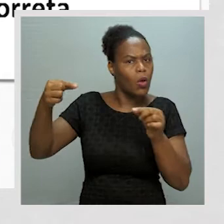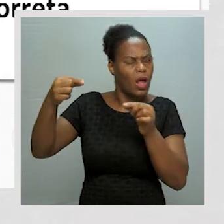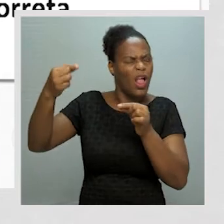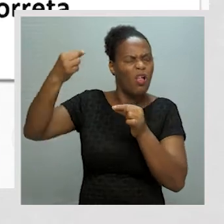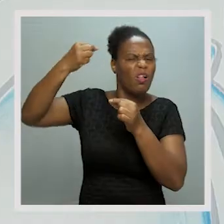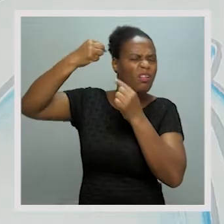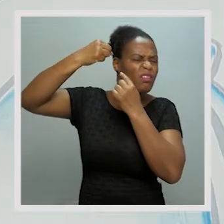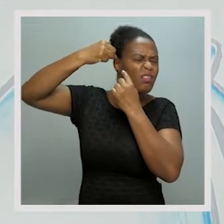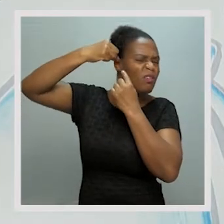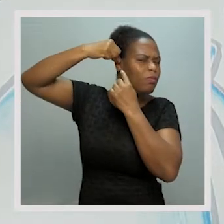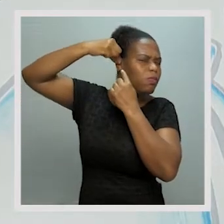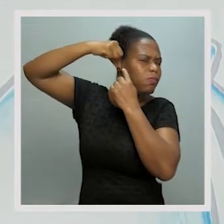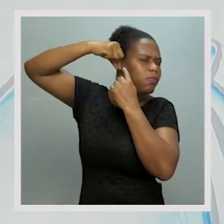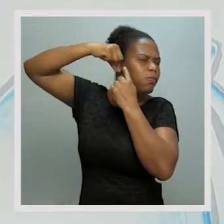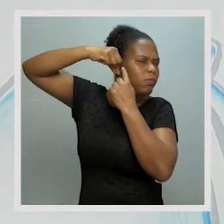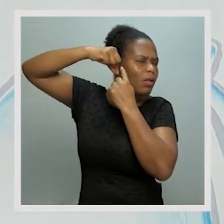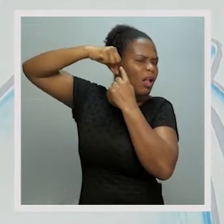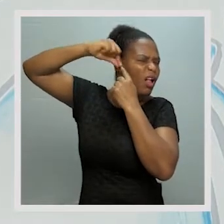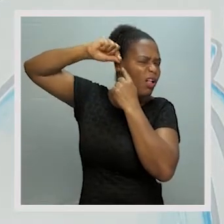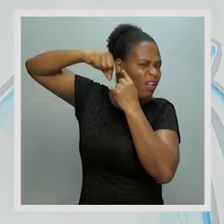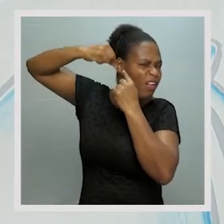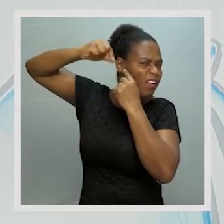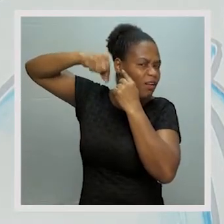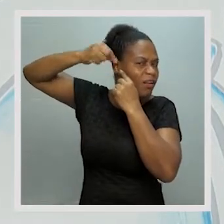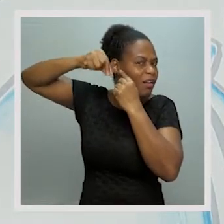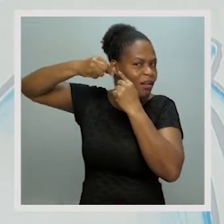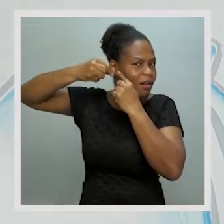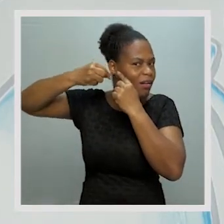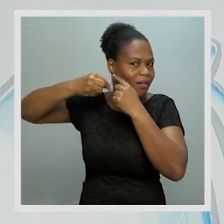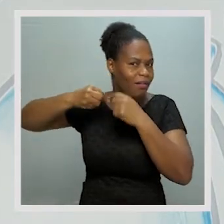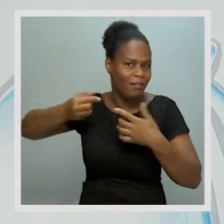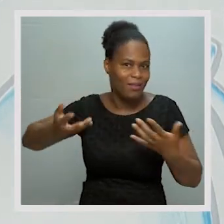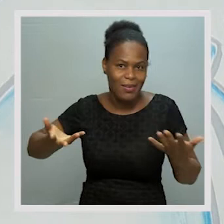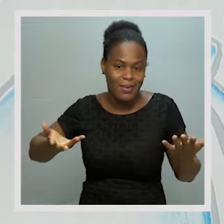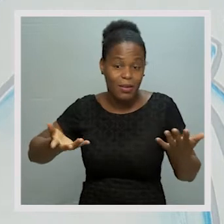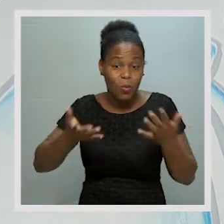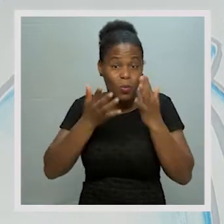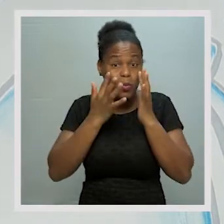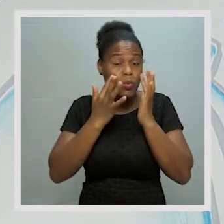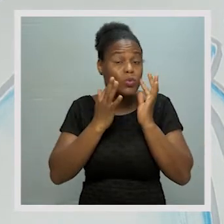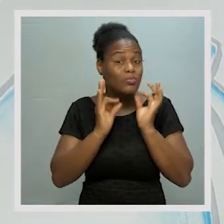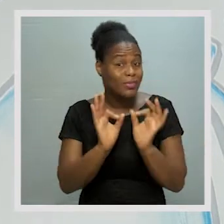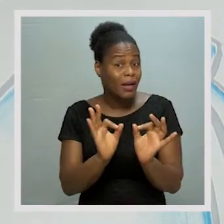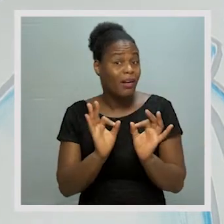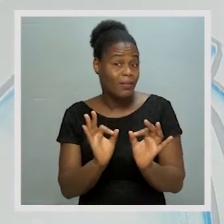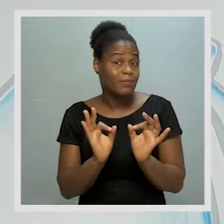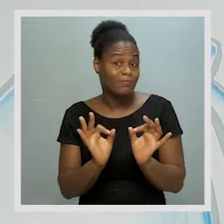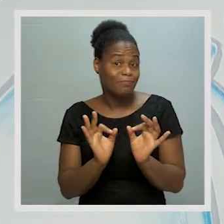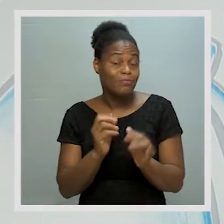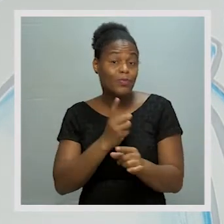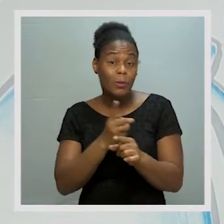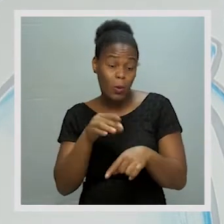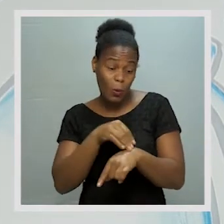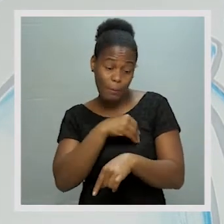Introduzem cotonete mesmo no interior do ouvido. Mas, também, devemos tomar muito cuidado.